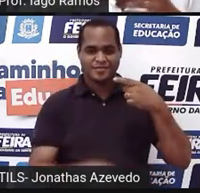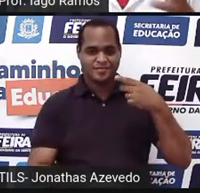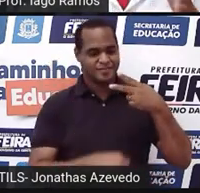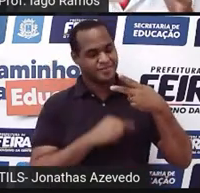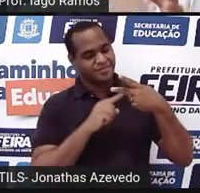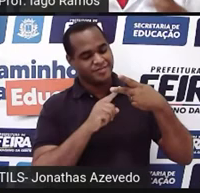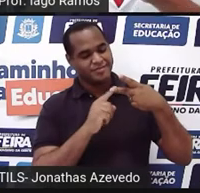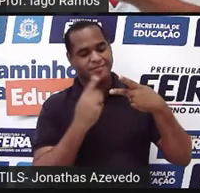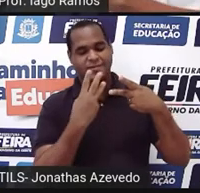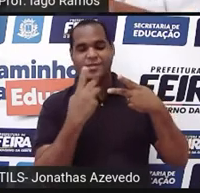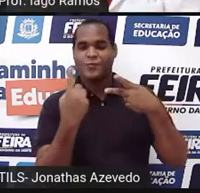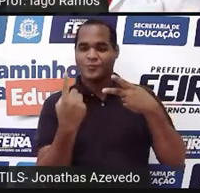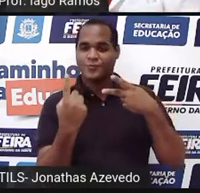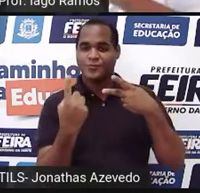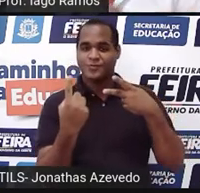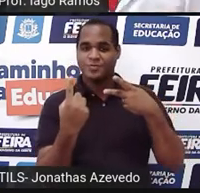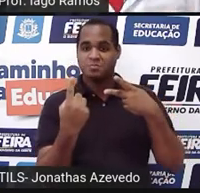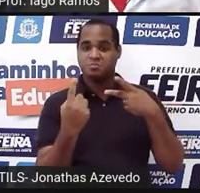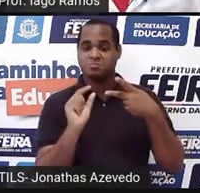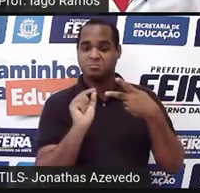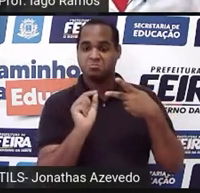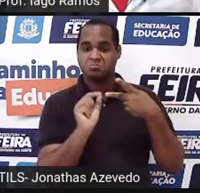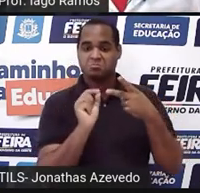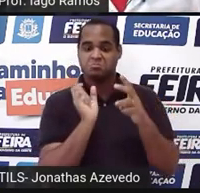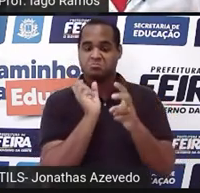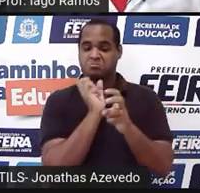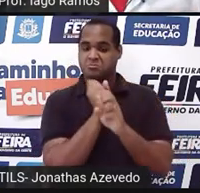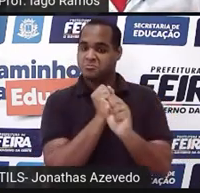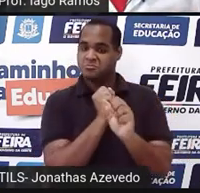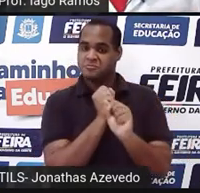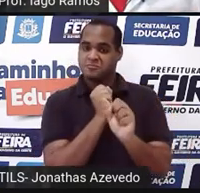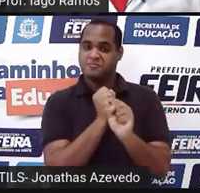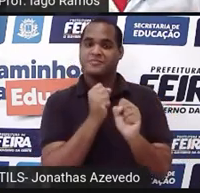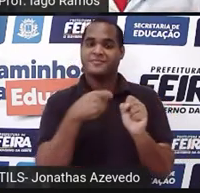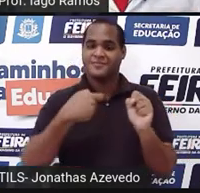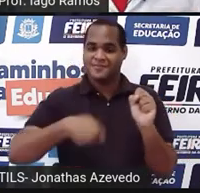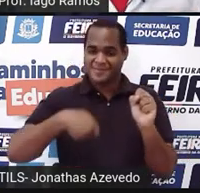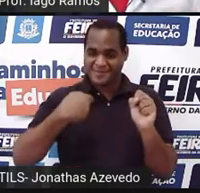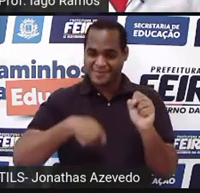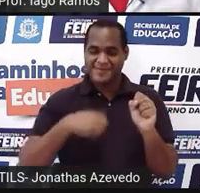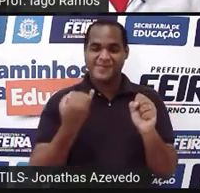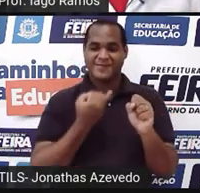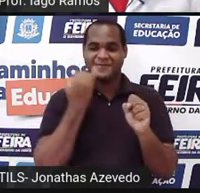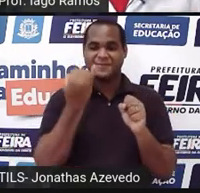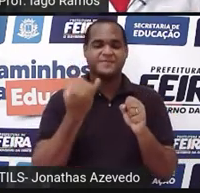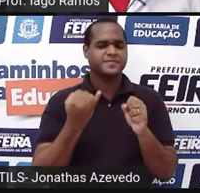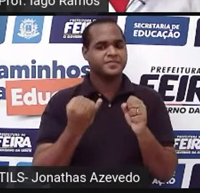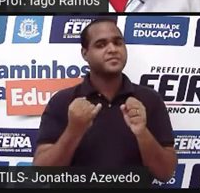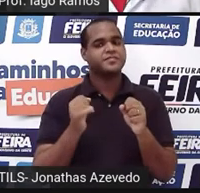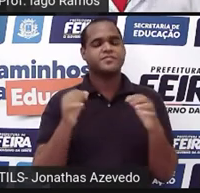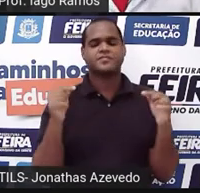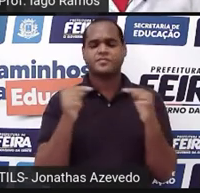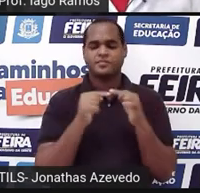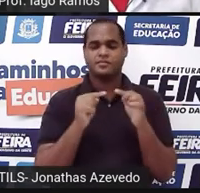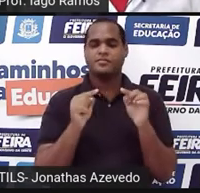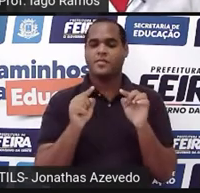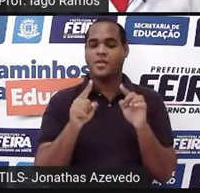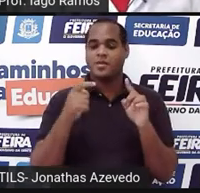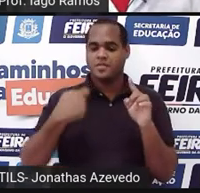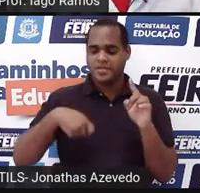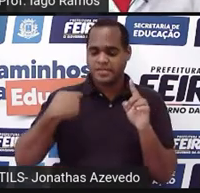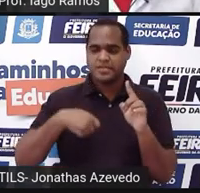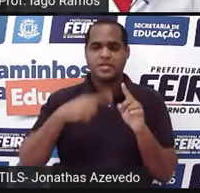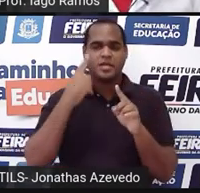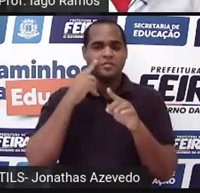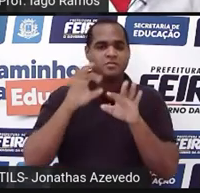e juntar com a outra quantidade de estudantes que tem na outra turma. Ou seja, a gente precisa